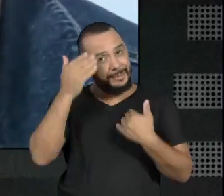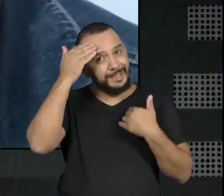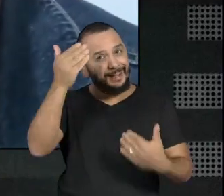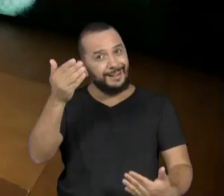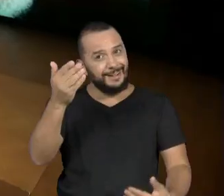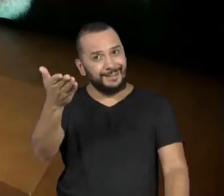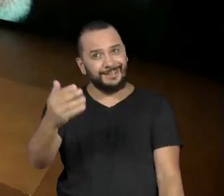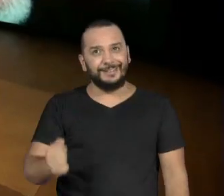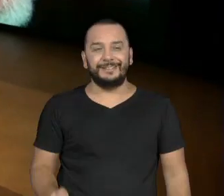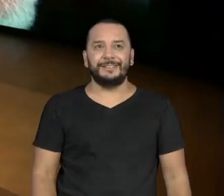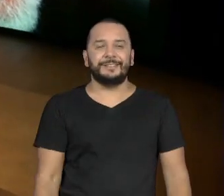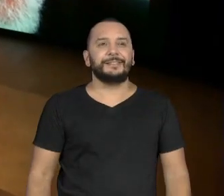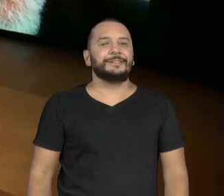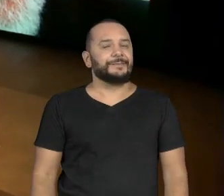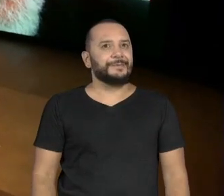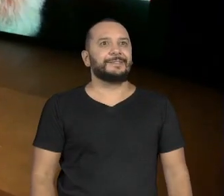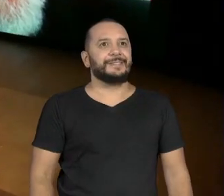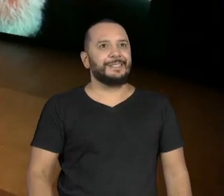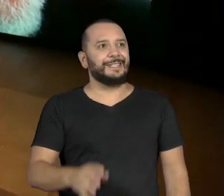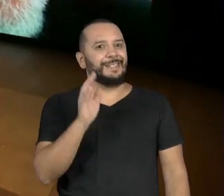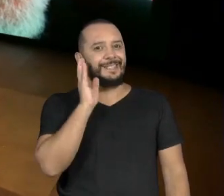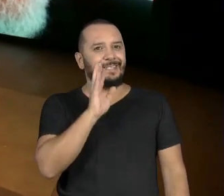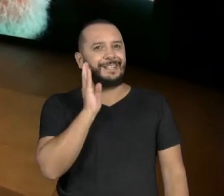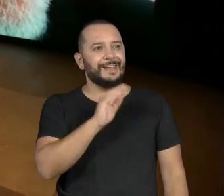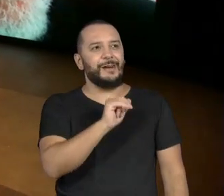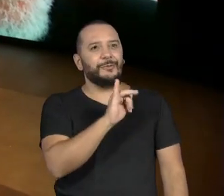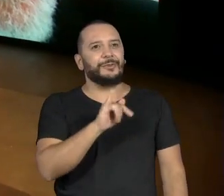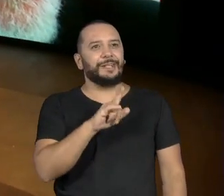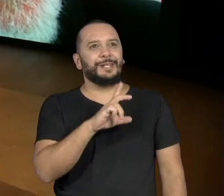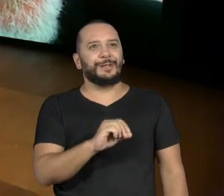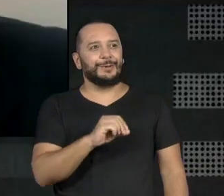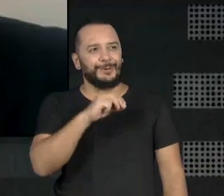garoto. Que garoto. Tio para o doutor Alfredo Mesquita.